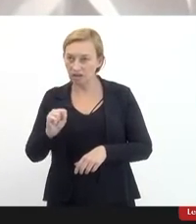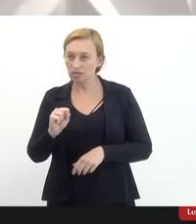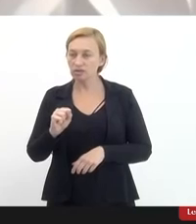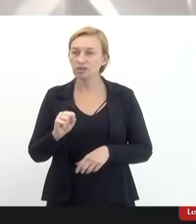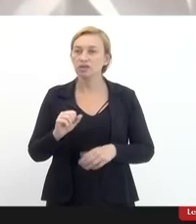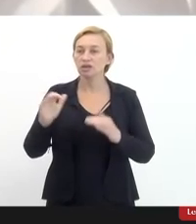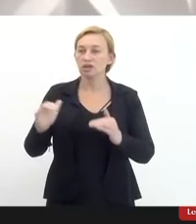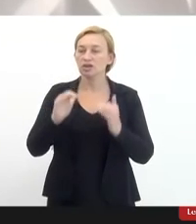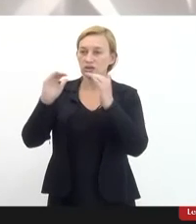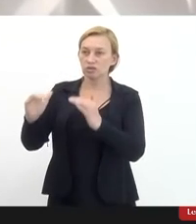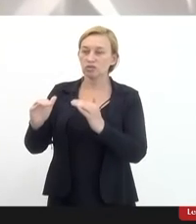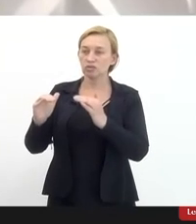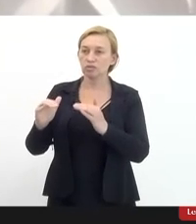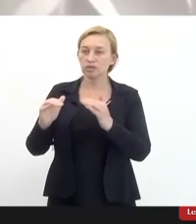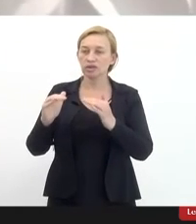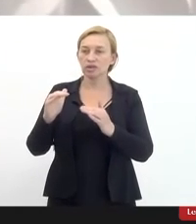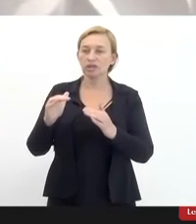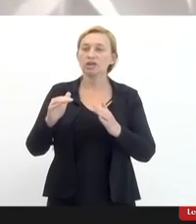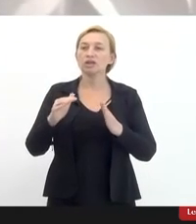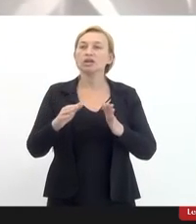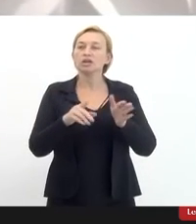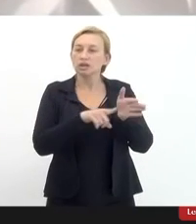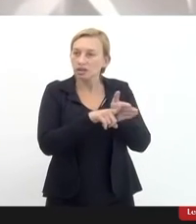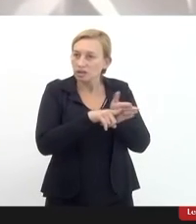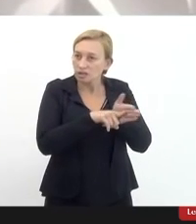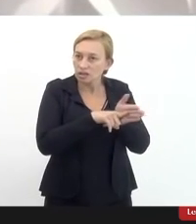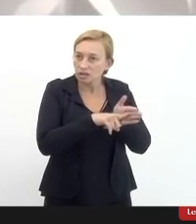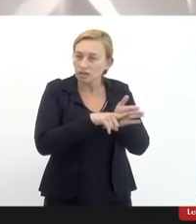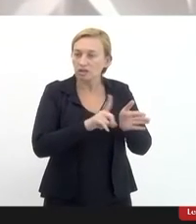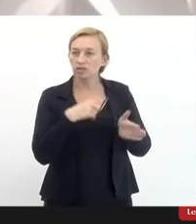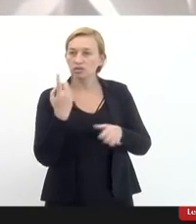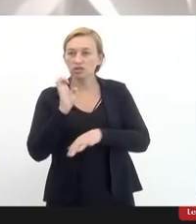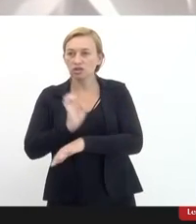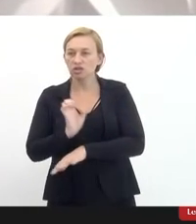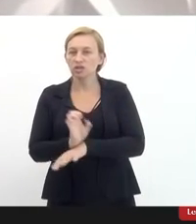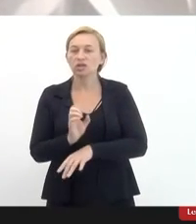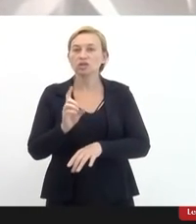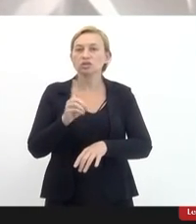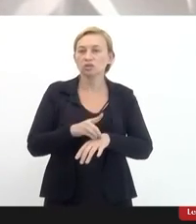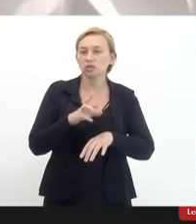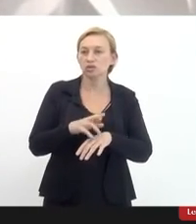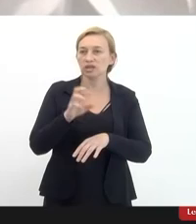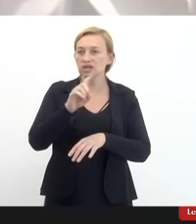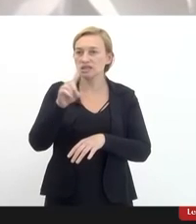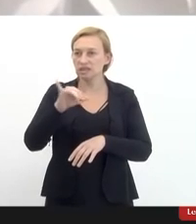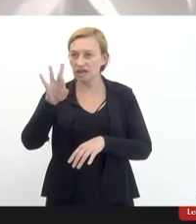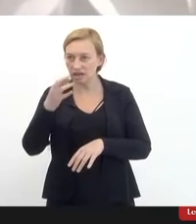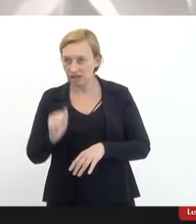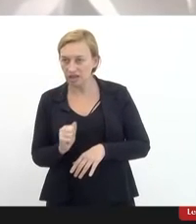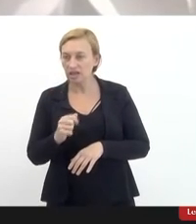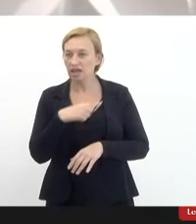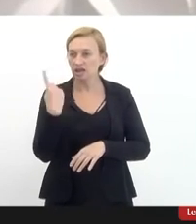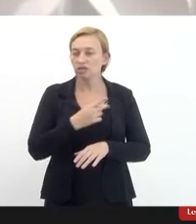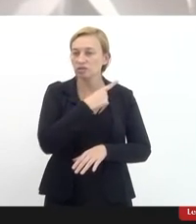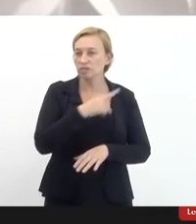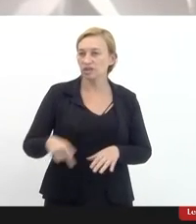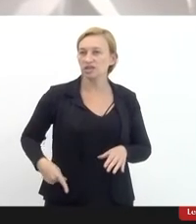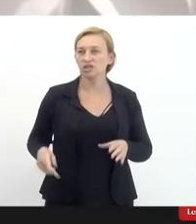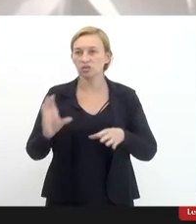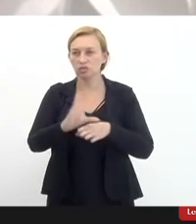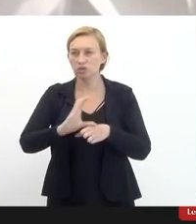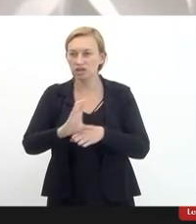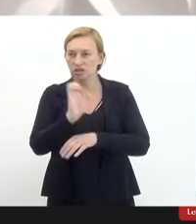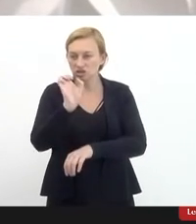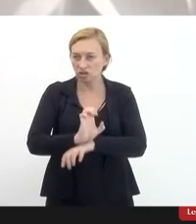superintendência da perícia do nosso estado a doutora Zaira Costa que é a nossa presidente do Conselho